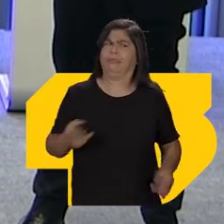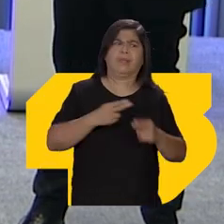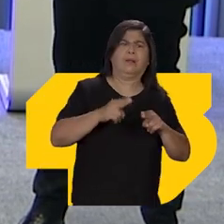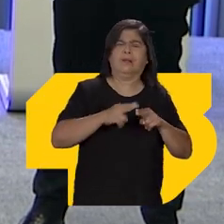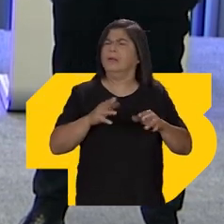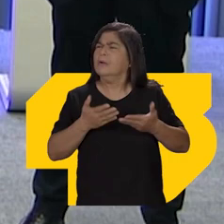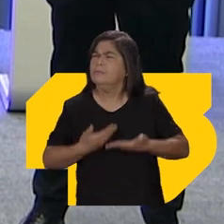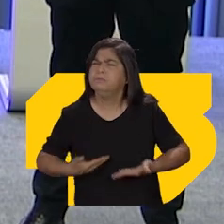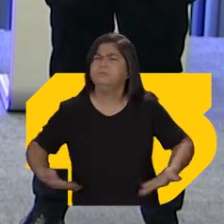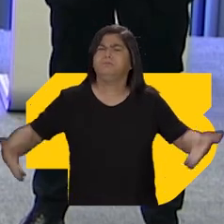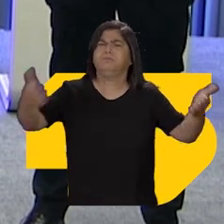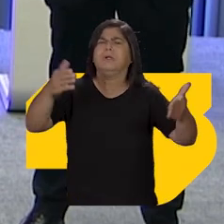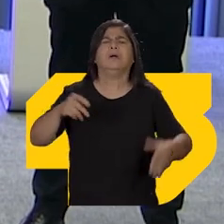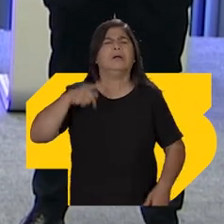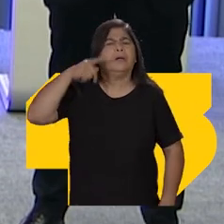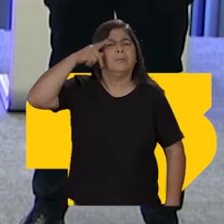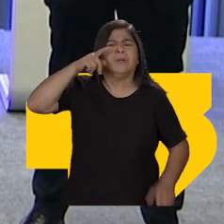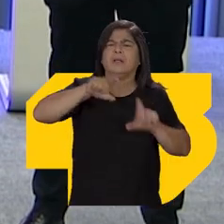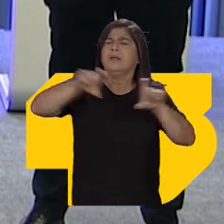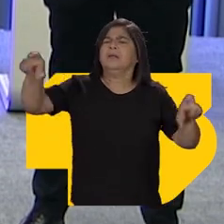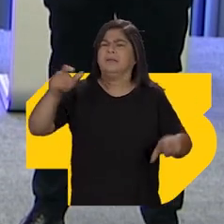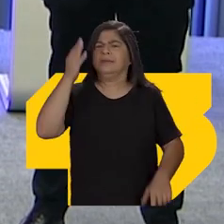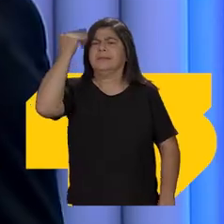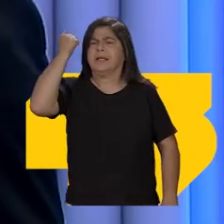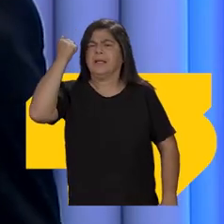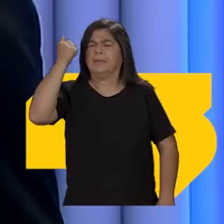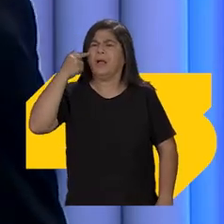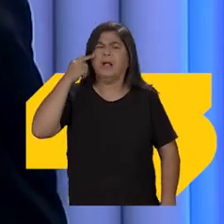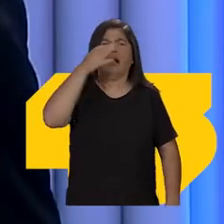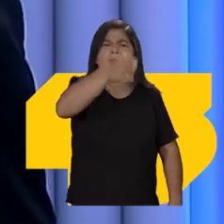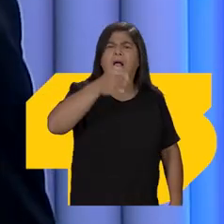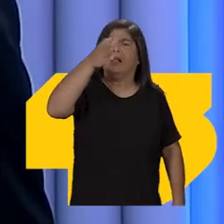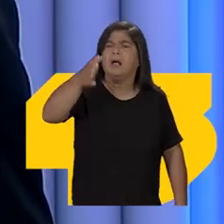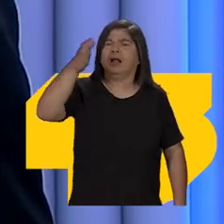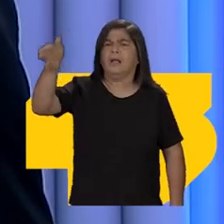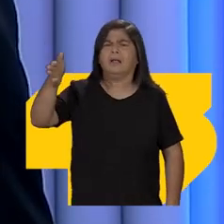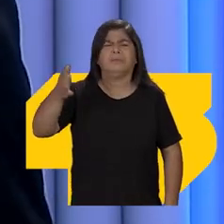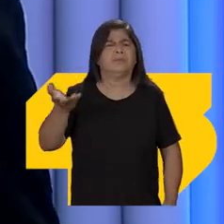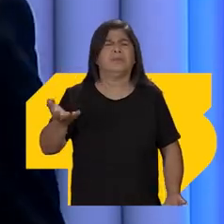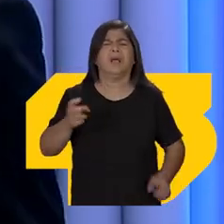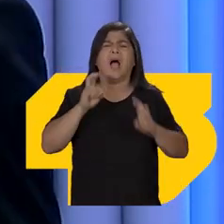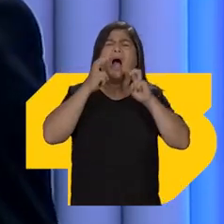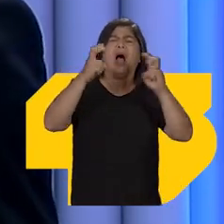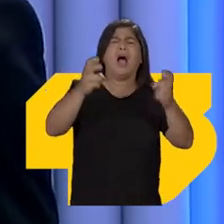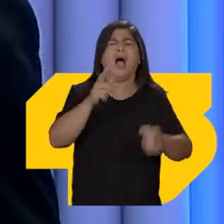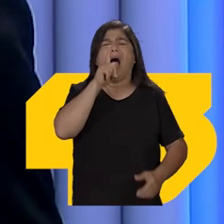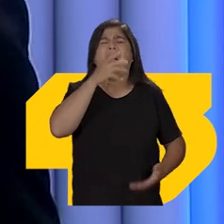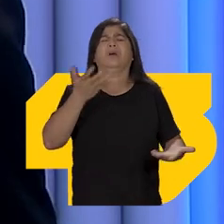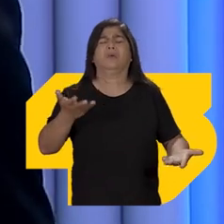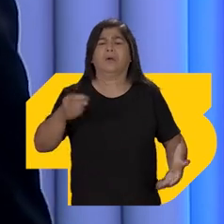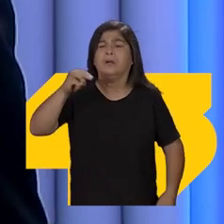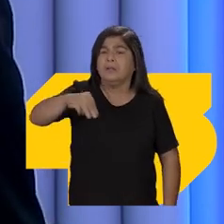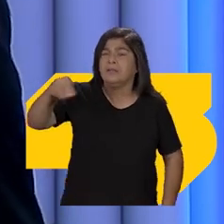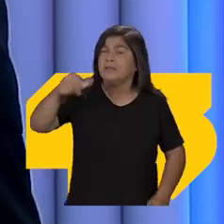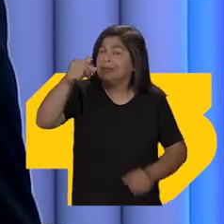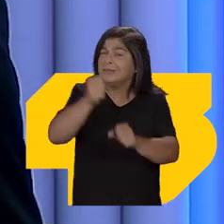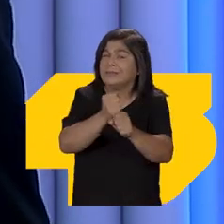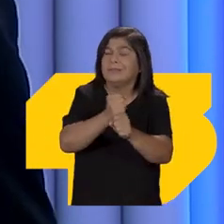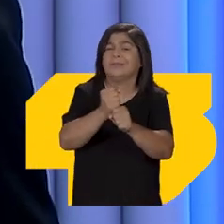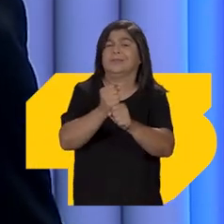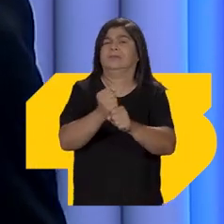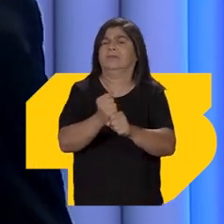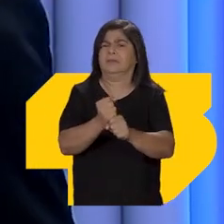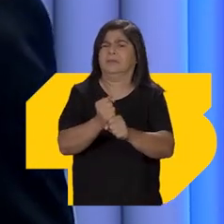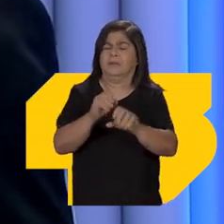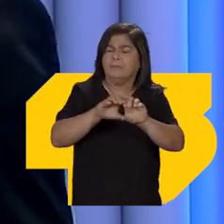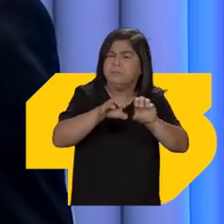o Estado inteiro ficou sabendo desse episódio. Por onde a gente anda, as pessoas clamam por água. Mamanguape espera há sete anos